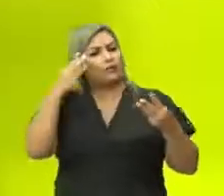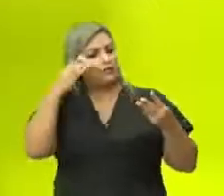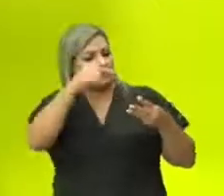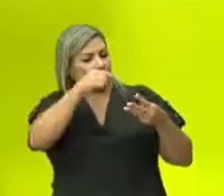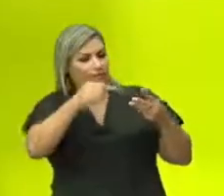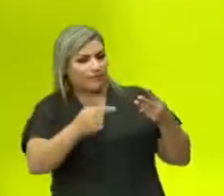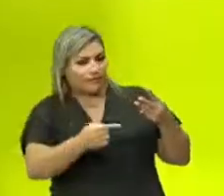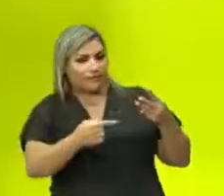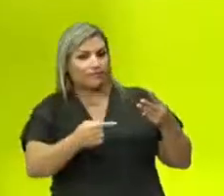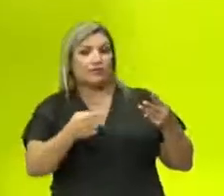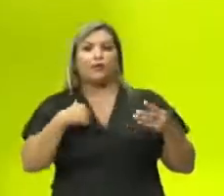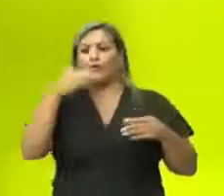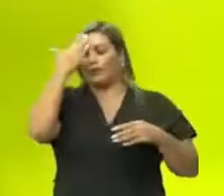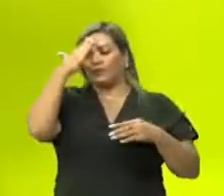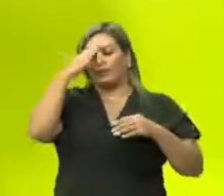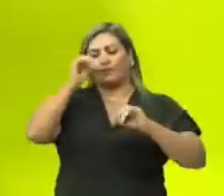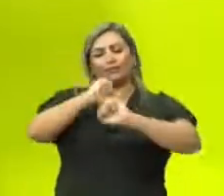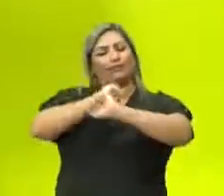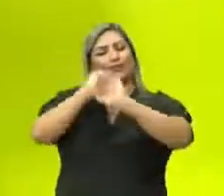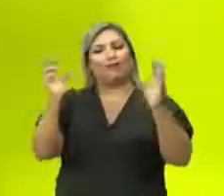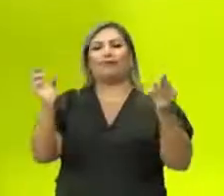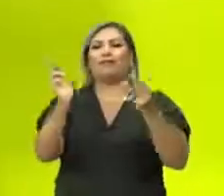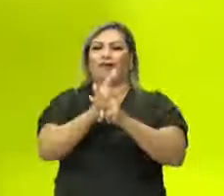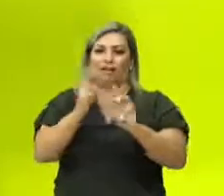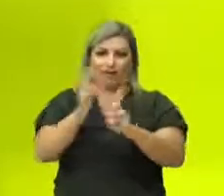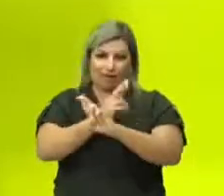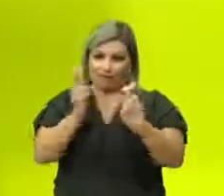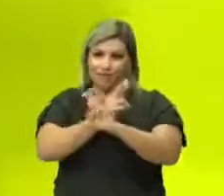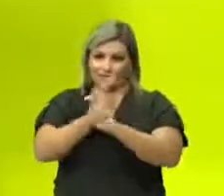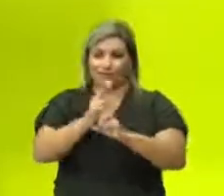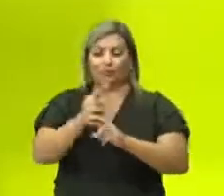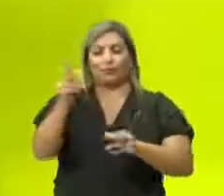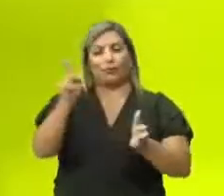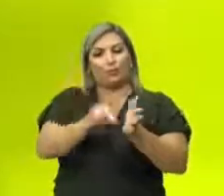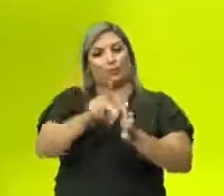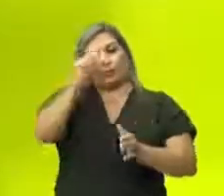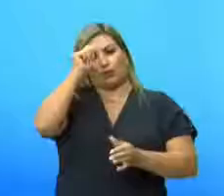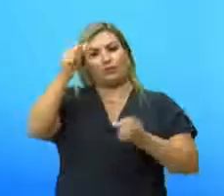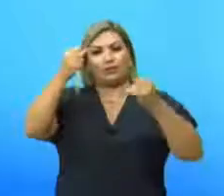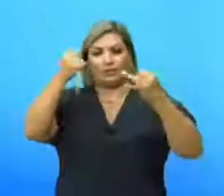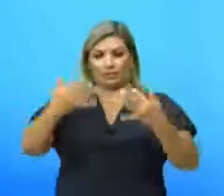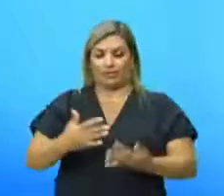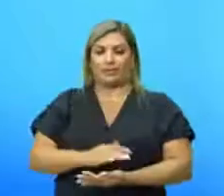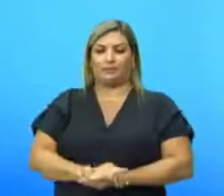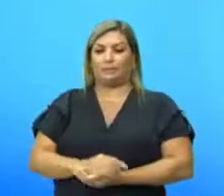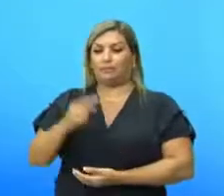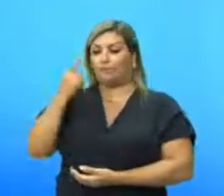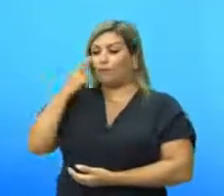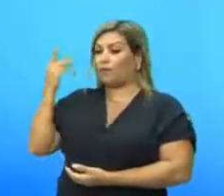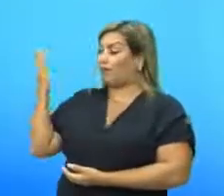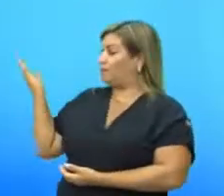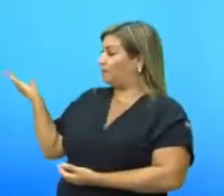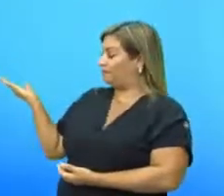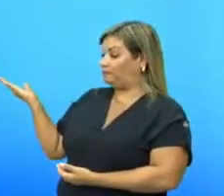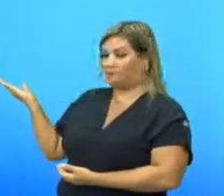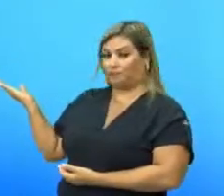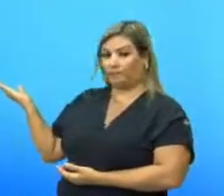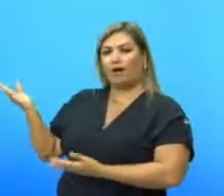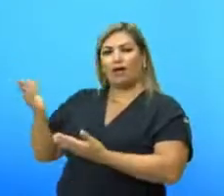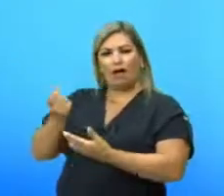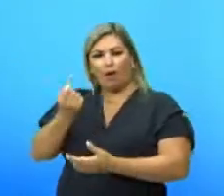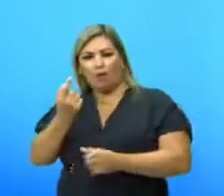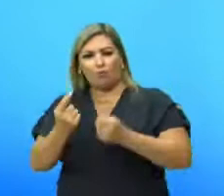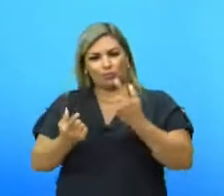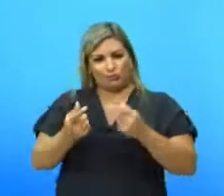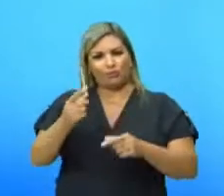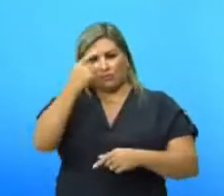sei isso, eu entendo a relação de Euler. Aqui, ó. Olha pra mim na tela, por favor. Aqui tem alguns